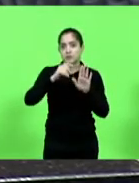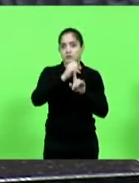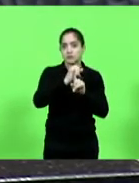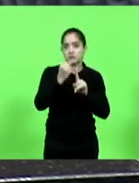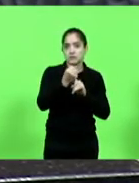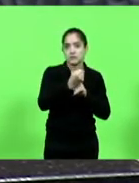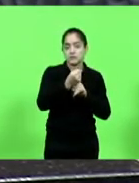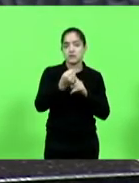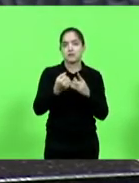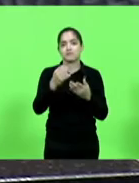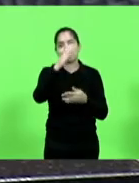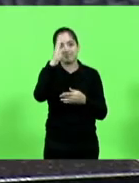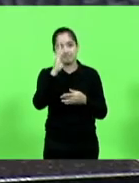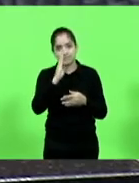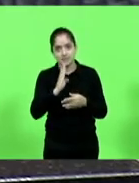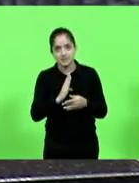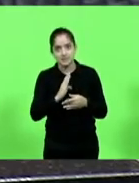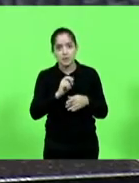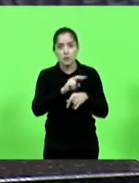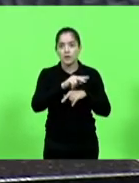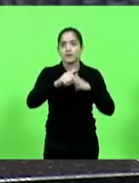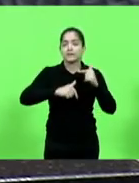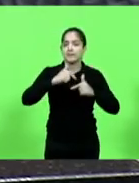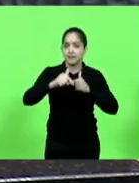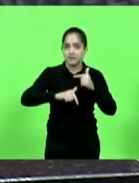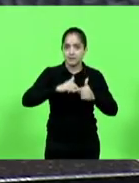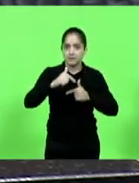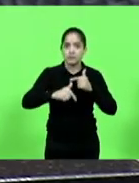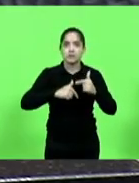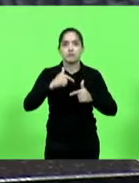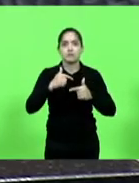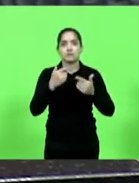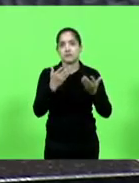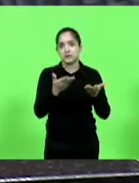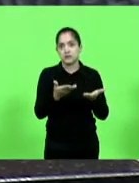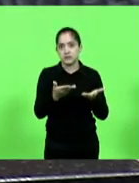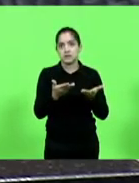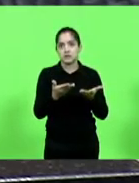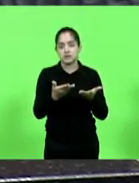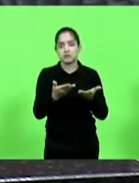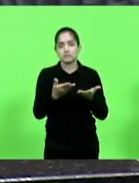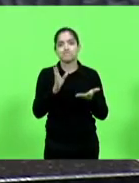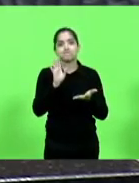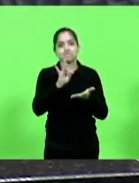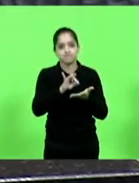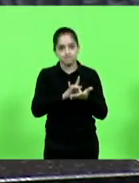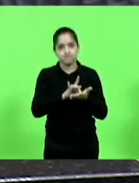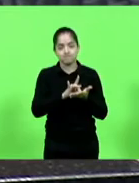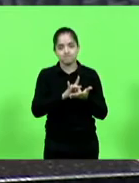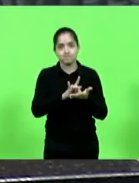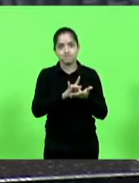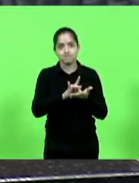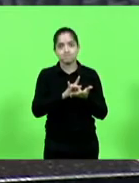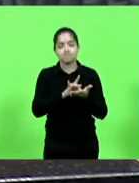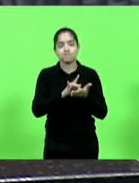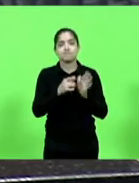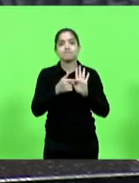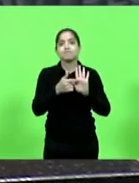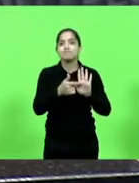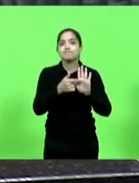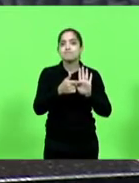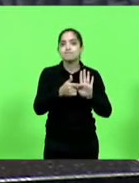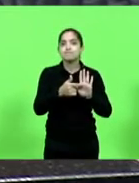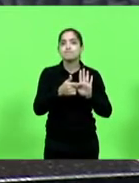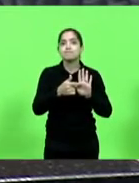do Brasil, que é gerar emprego. Isso definitivamente já colocou o senhor fora da linha da